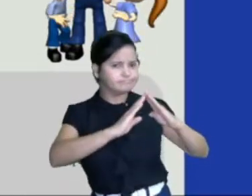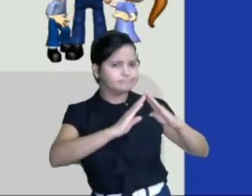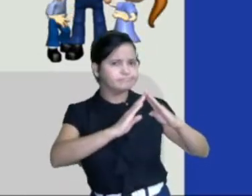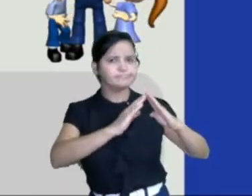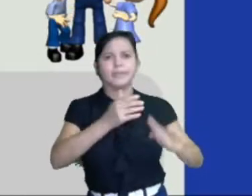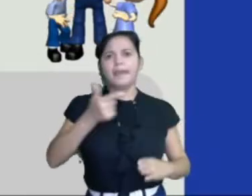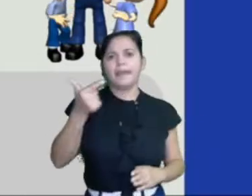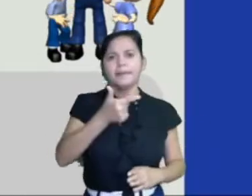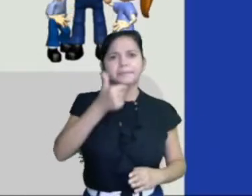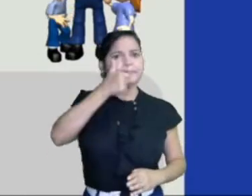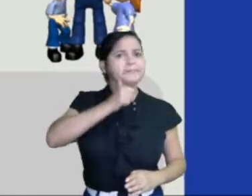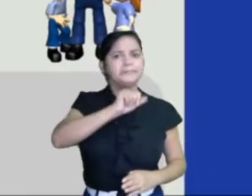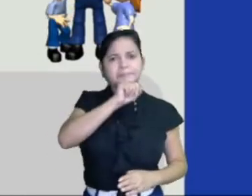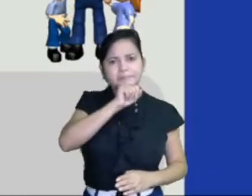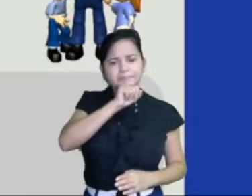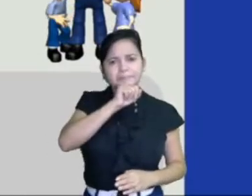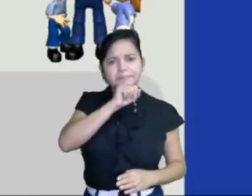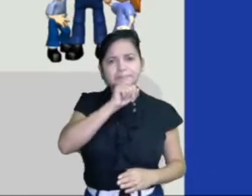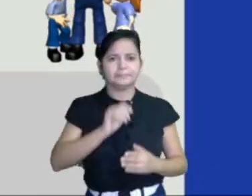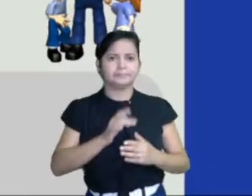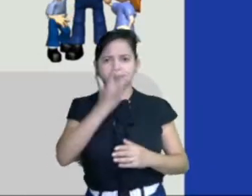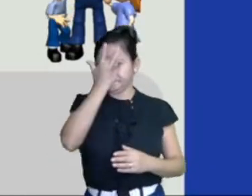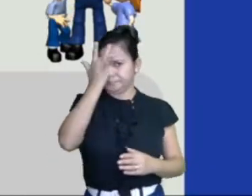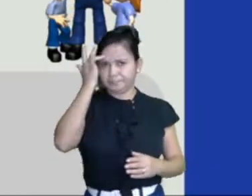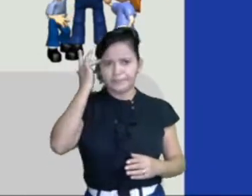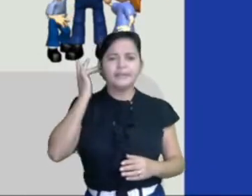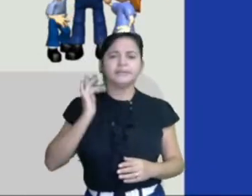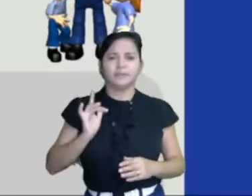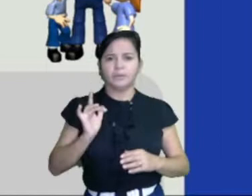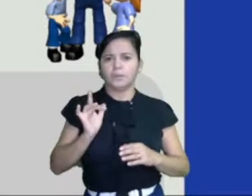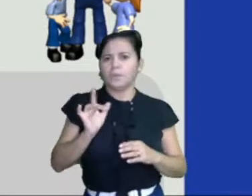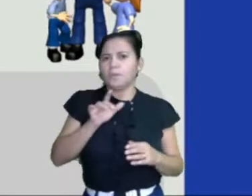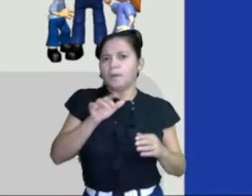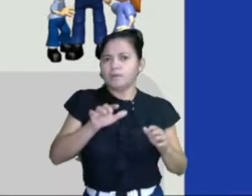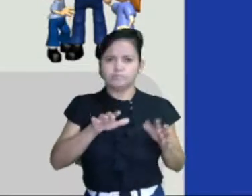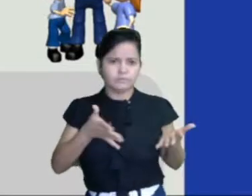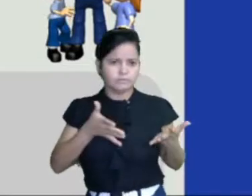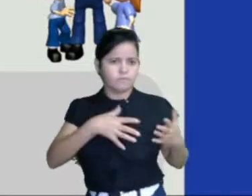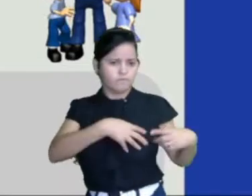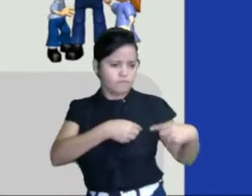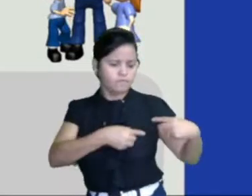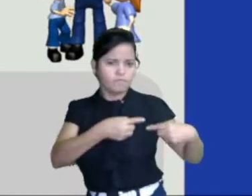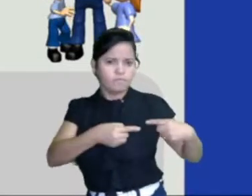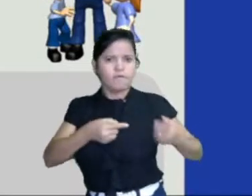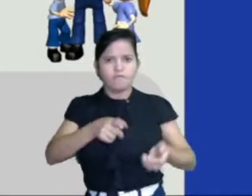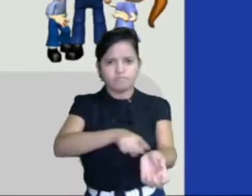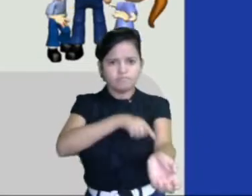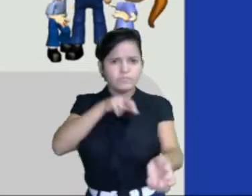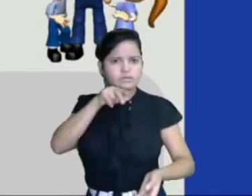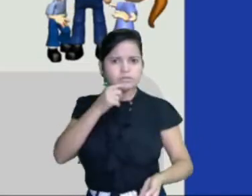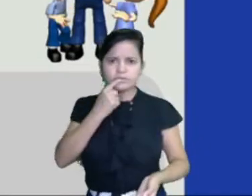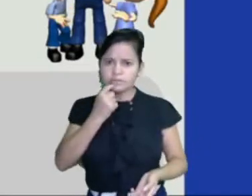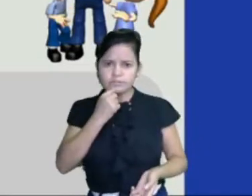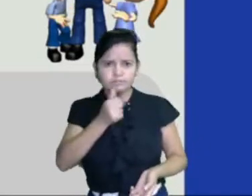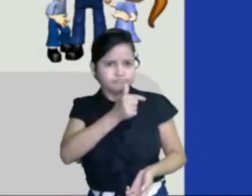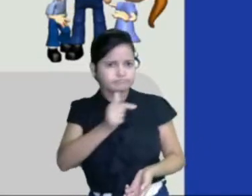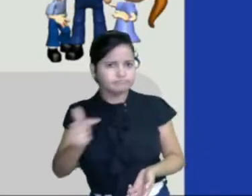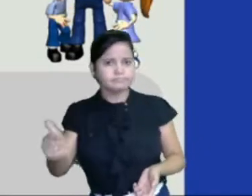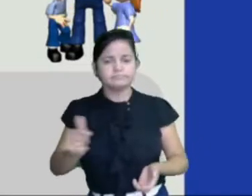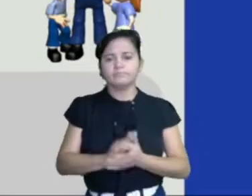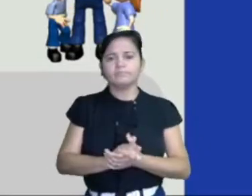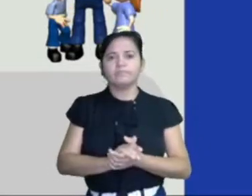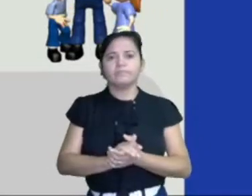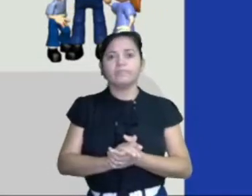madrasta, com pessoas que não são parentes, mas que a tratam como filhos. Nos